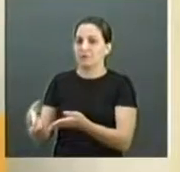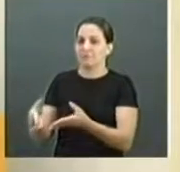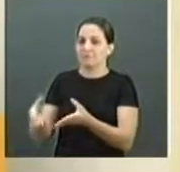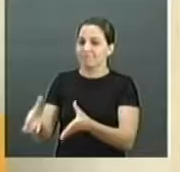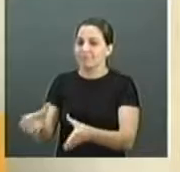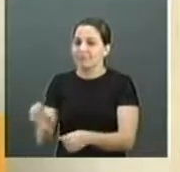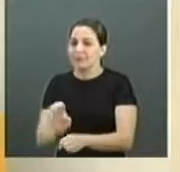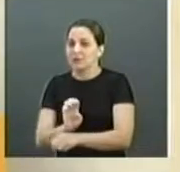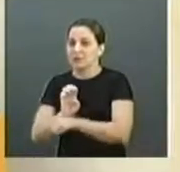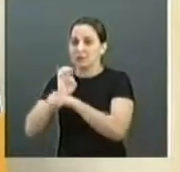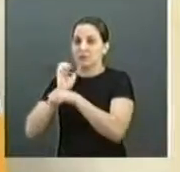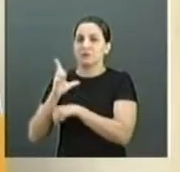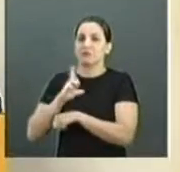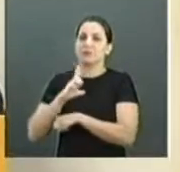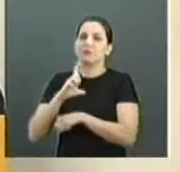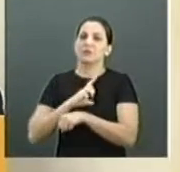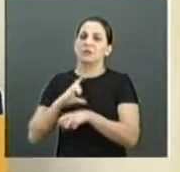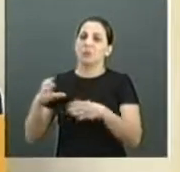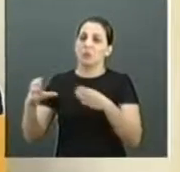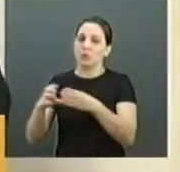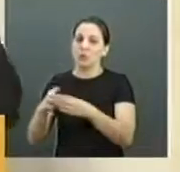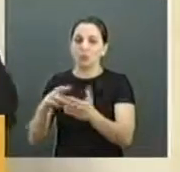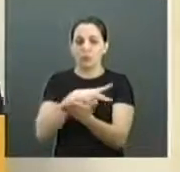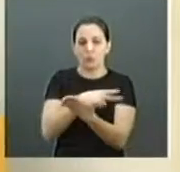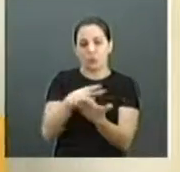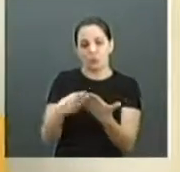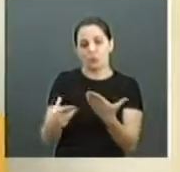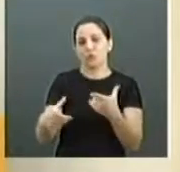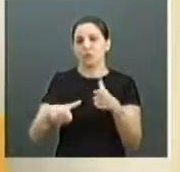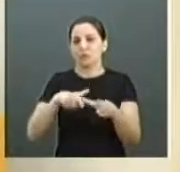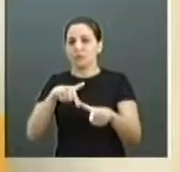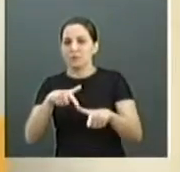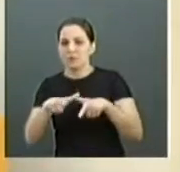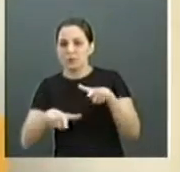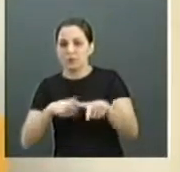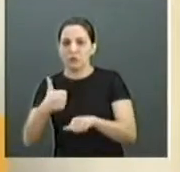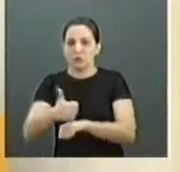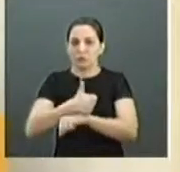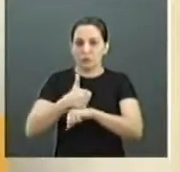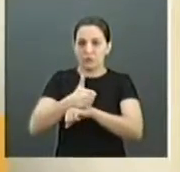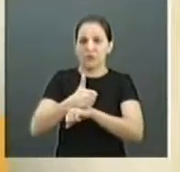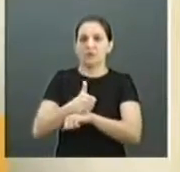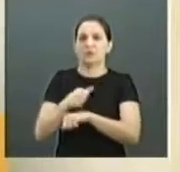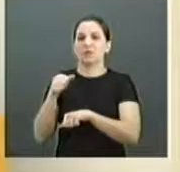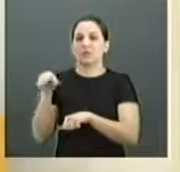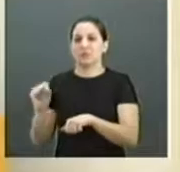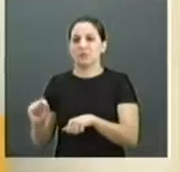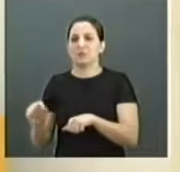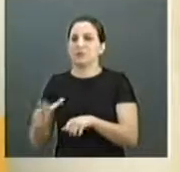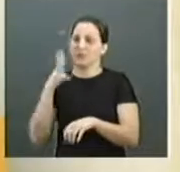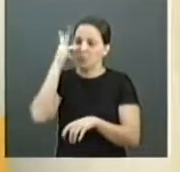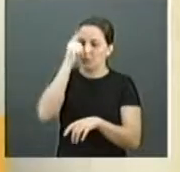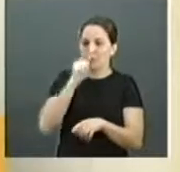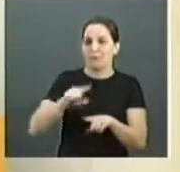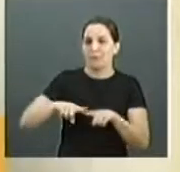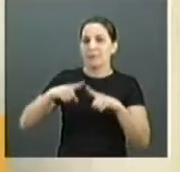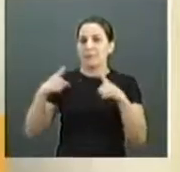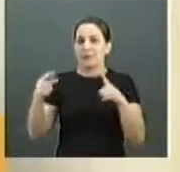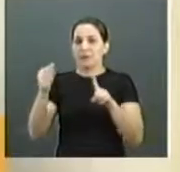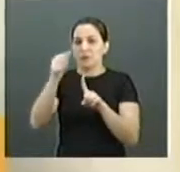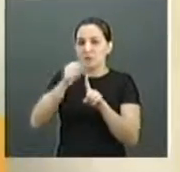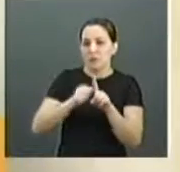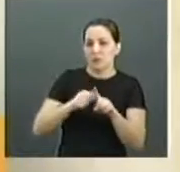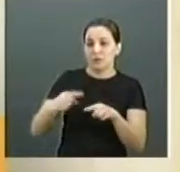de contar com uma equipe multidisciplinar para trabalhar no centro, que seria muito bonito, mas, infelizmente, um mês depois, isso não